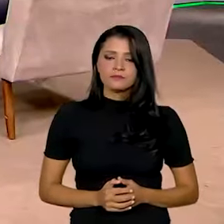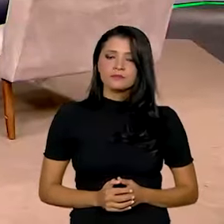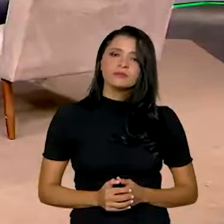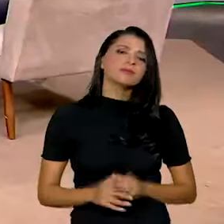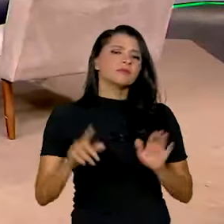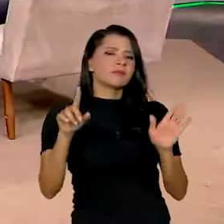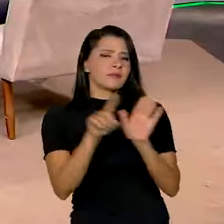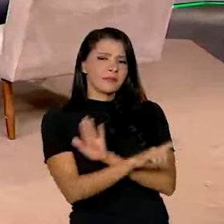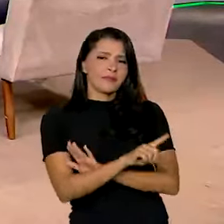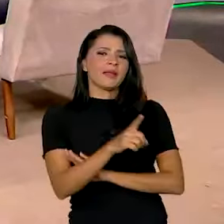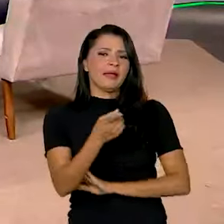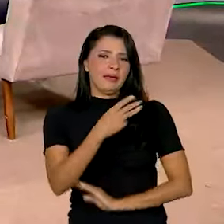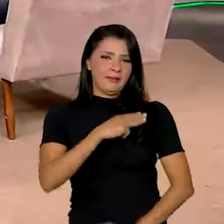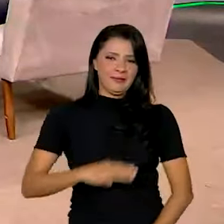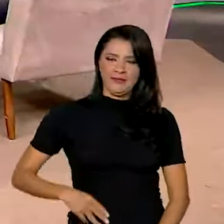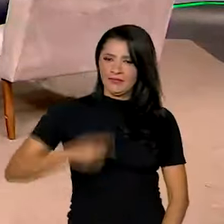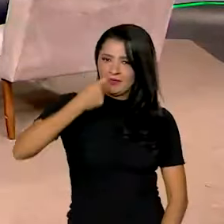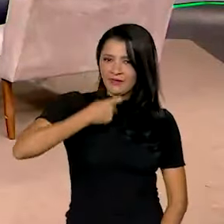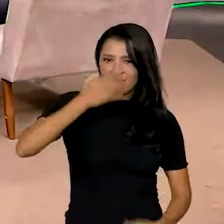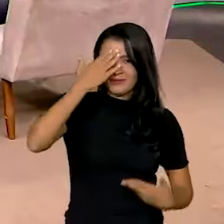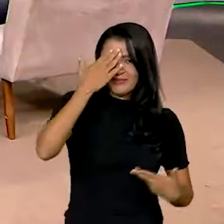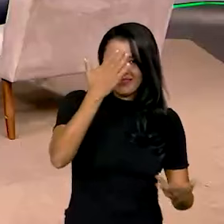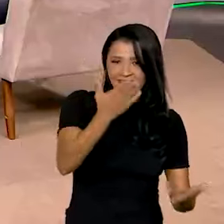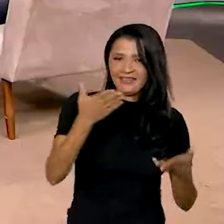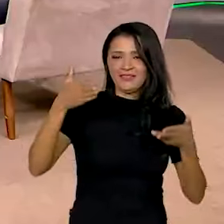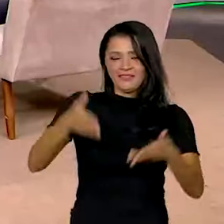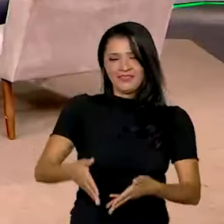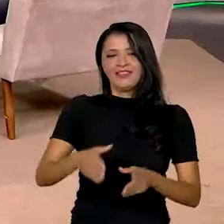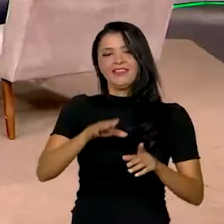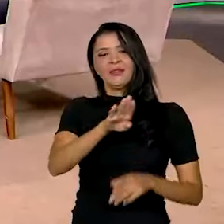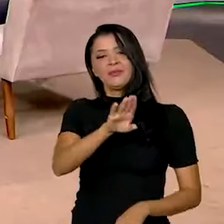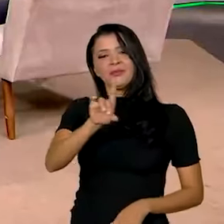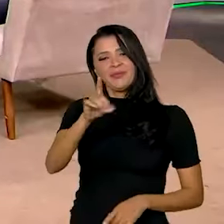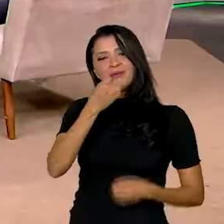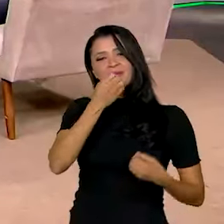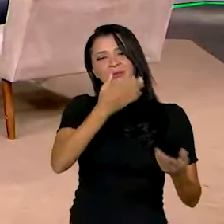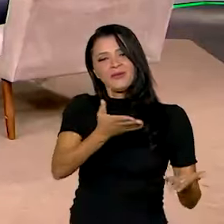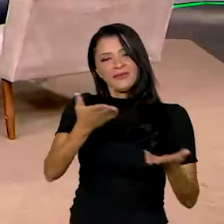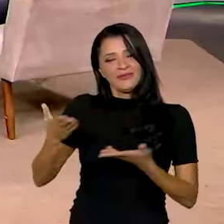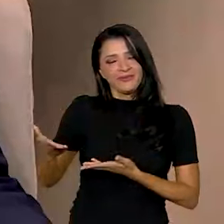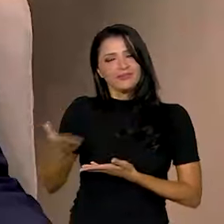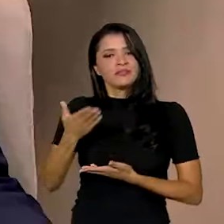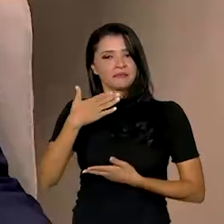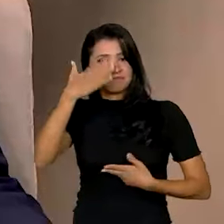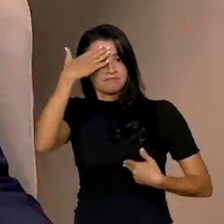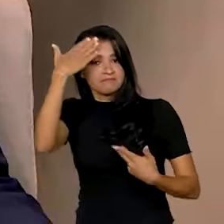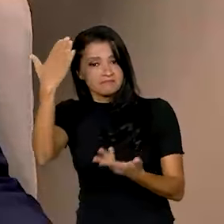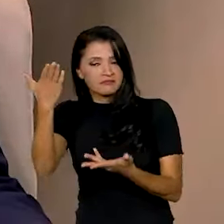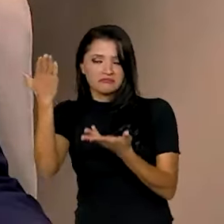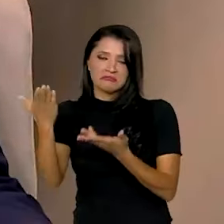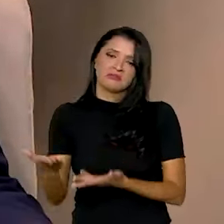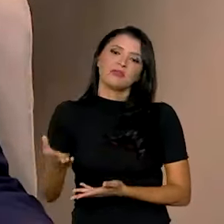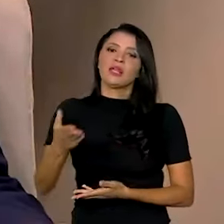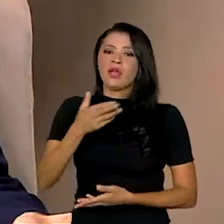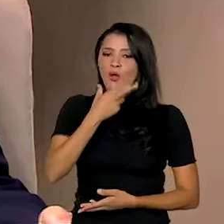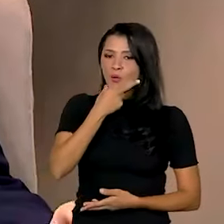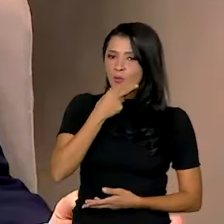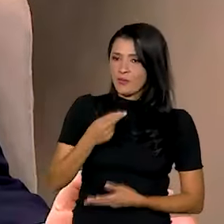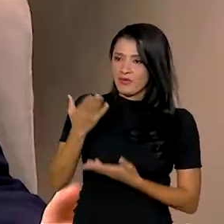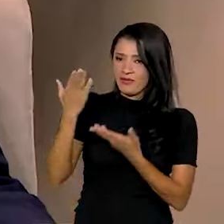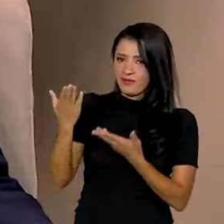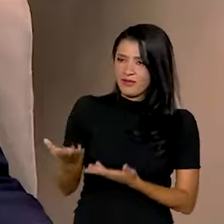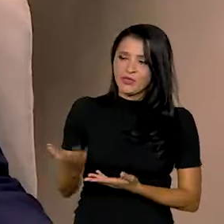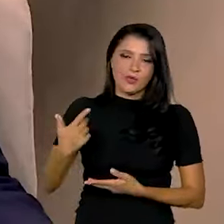Ministro Paulo Teixeira, muito obrigado pela sua presença aqui no Brasil em Dia. Seja bem-vindo. Eu que agradeço, Roberta, você e